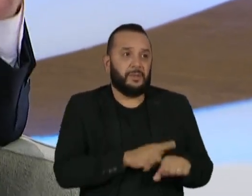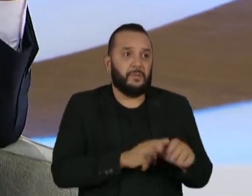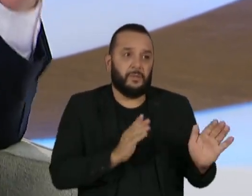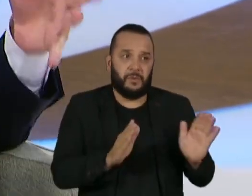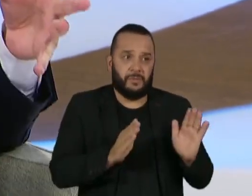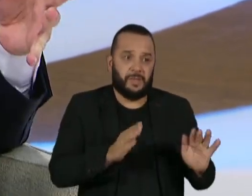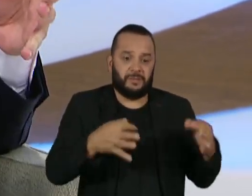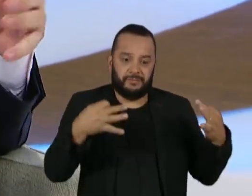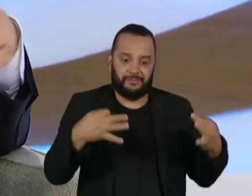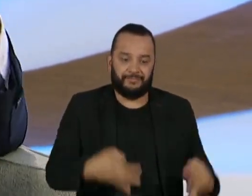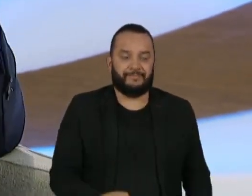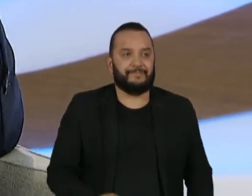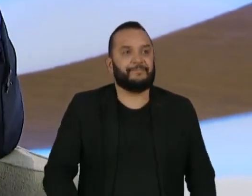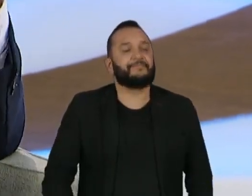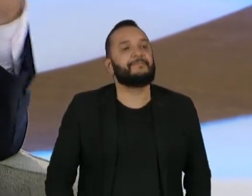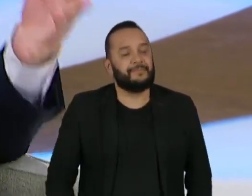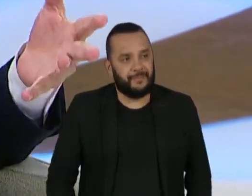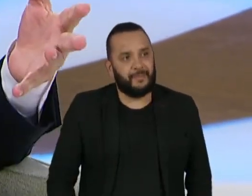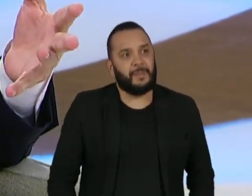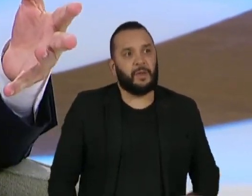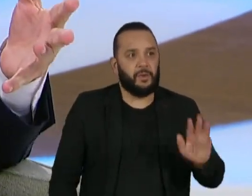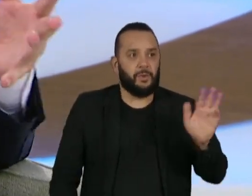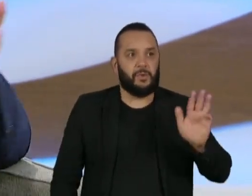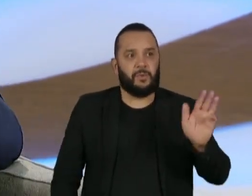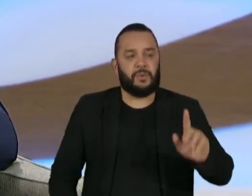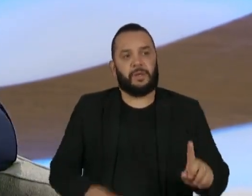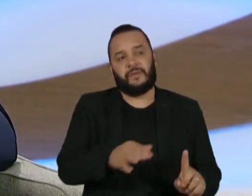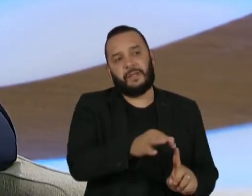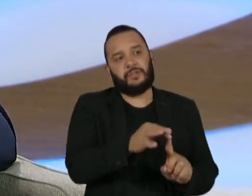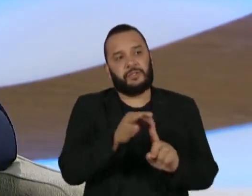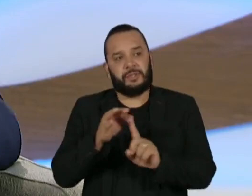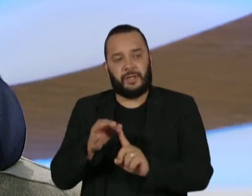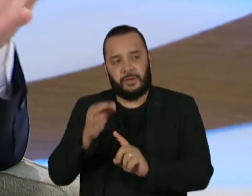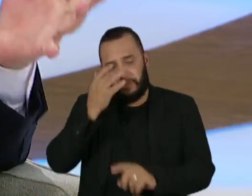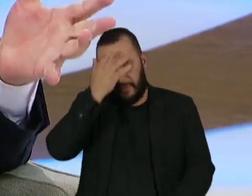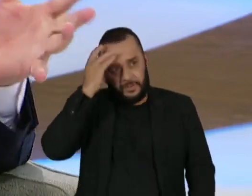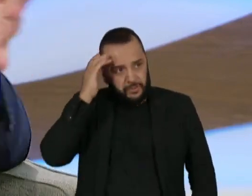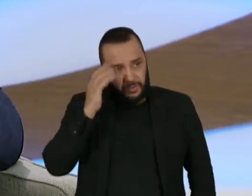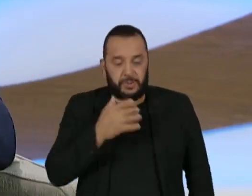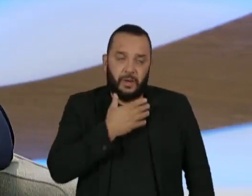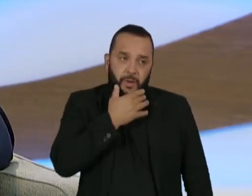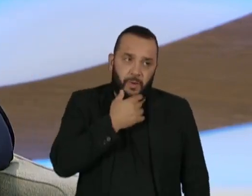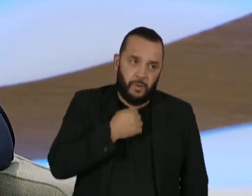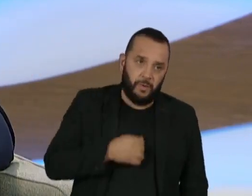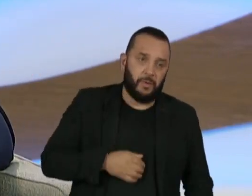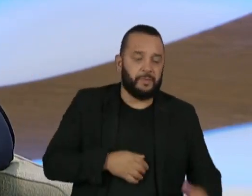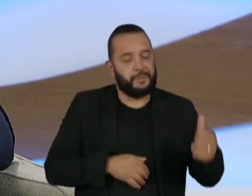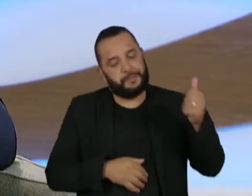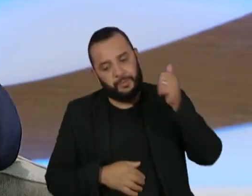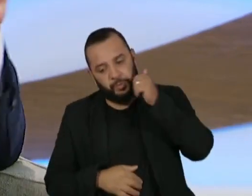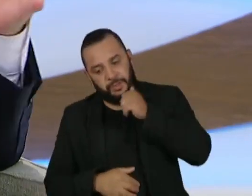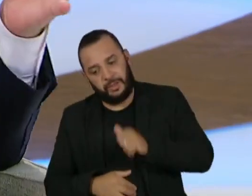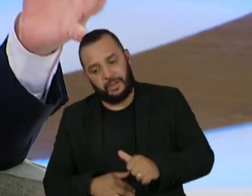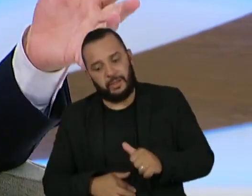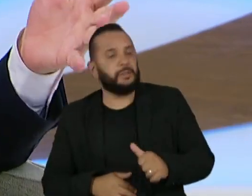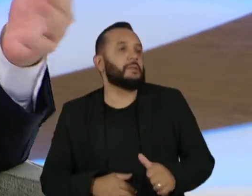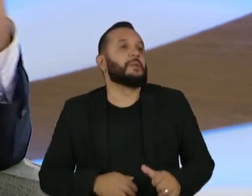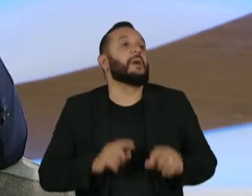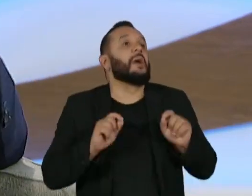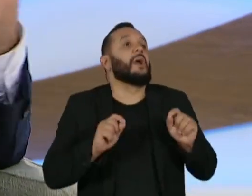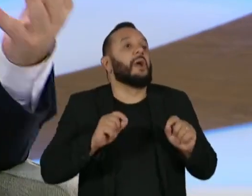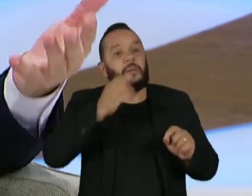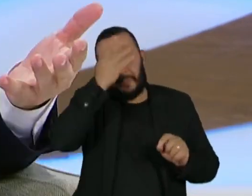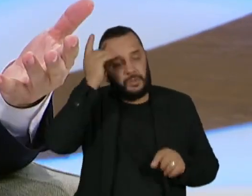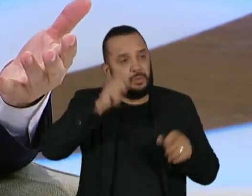no tempo adequado, ele vai indicar o nome. Mas o senhor não acha... Se vai ser um homem, se vai ser uma mulher, quem é que vai ser essa